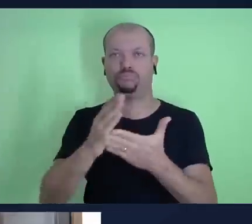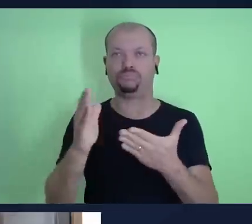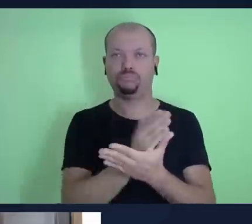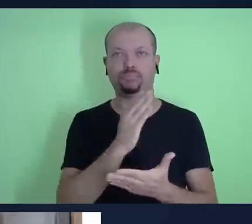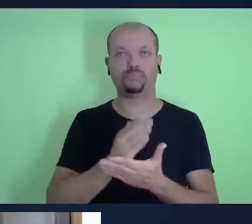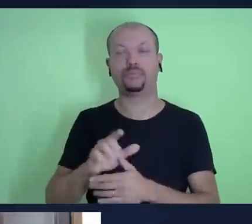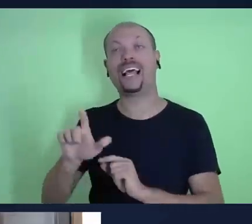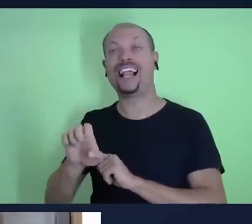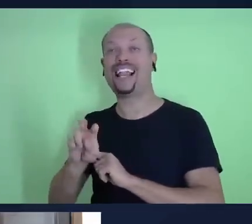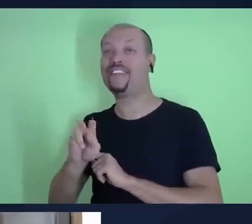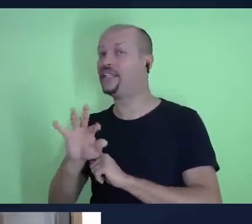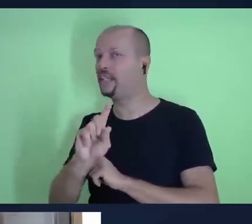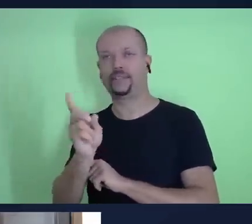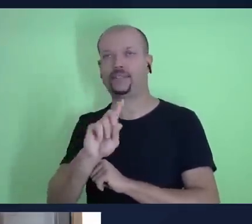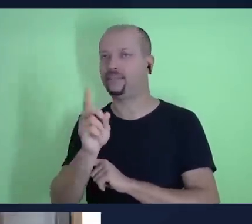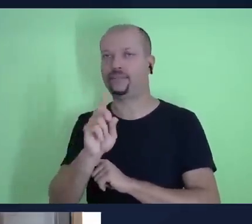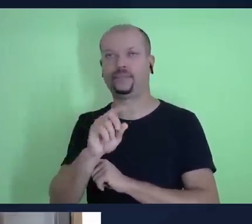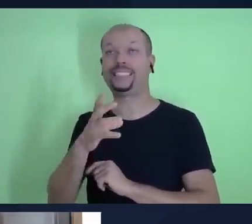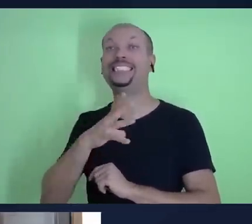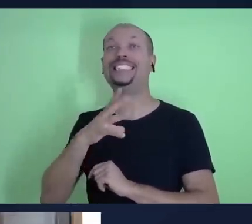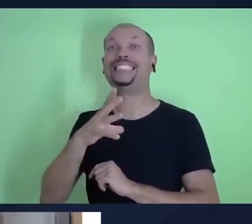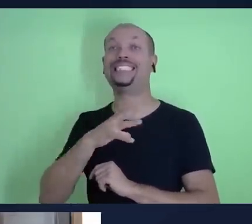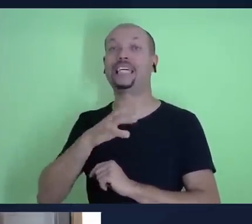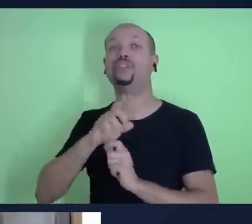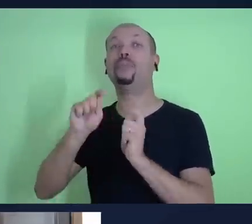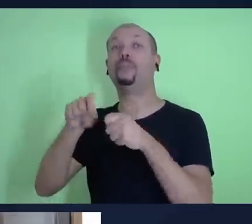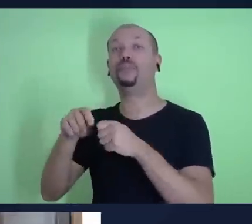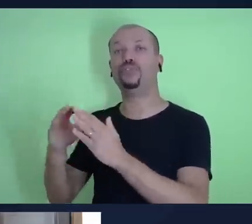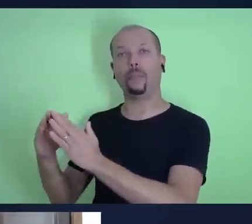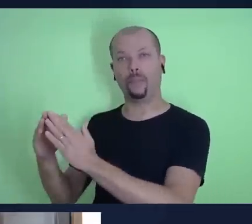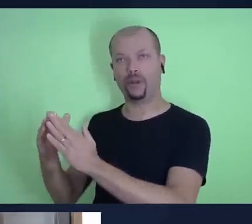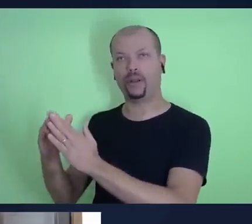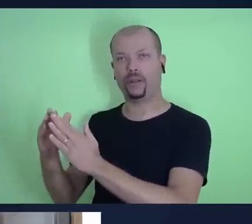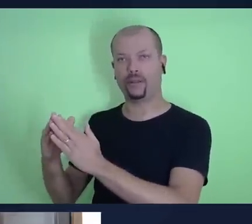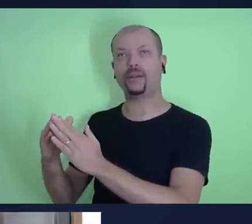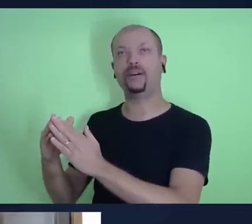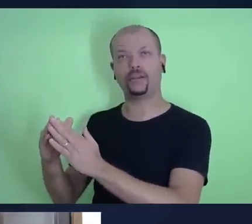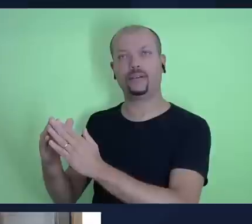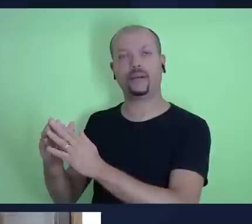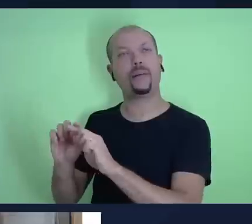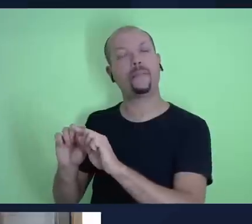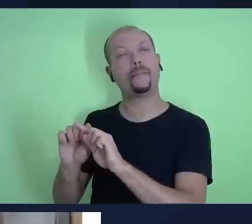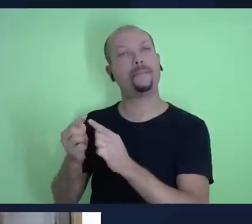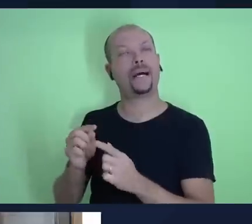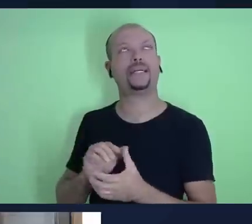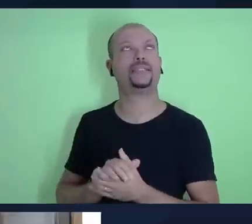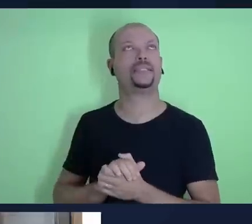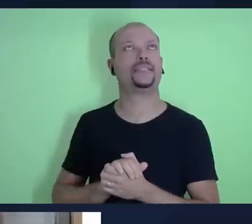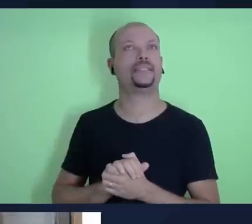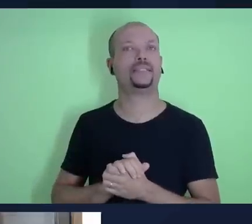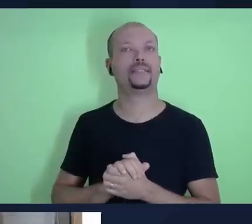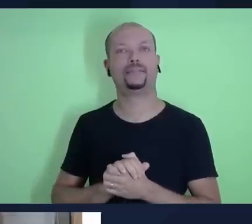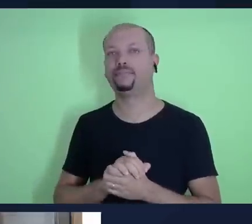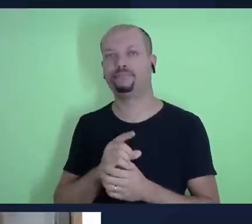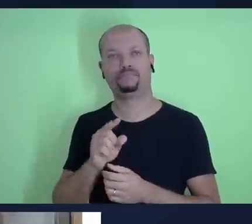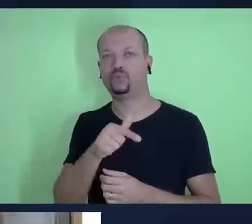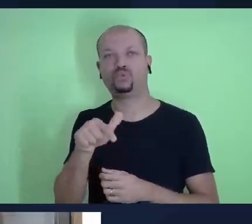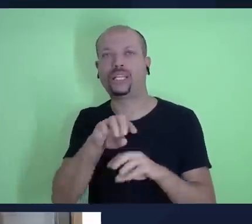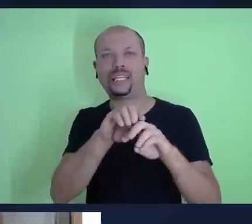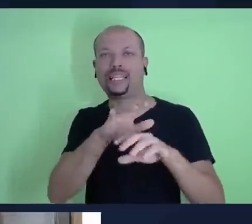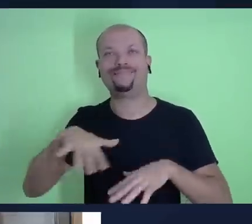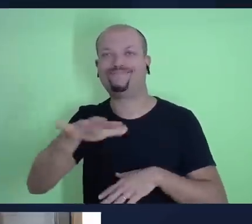Eles receberam algumas cidades onde eles poderiam morar, certo? E não receberam terras.